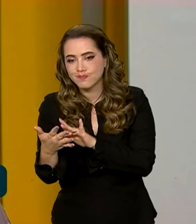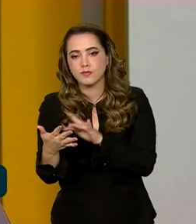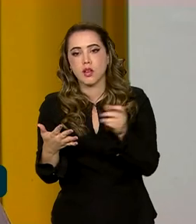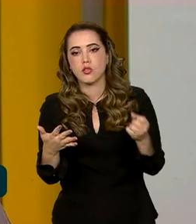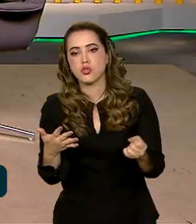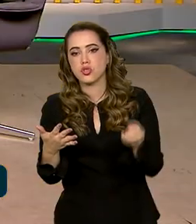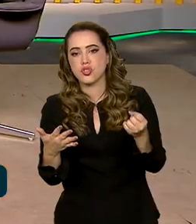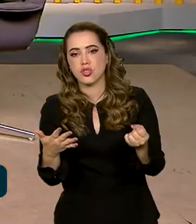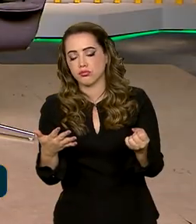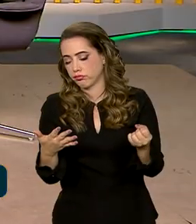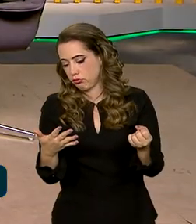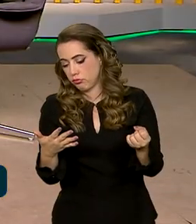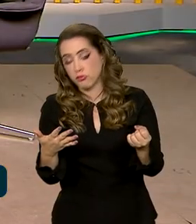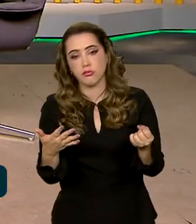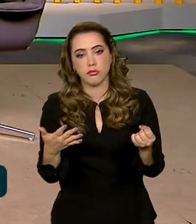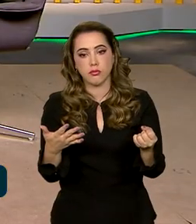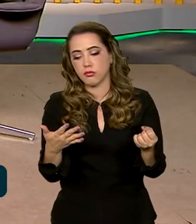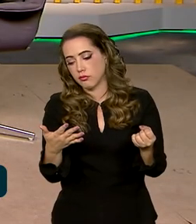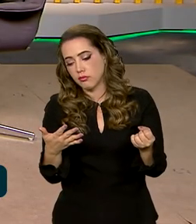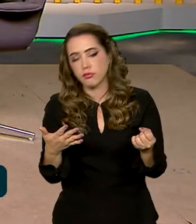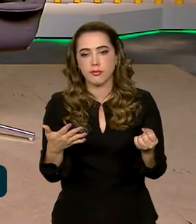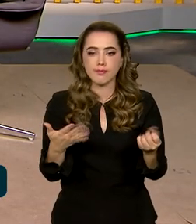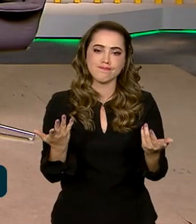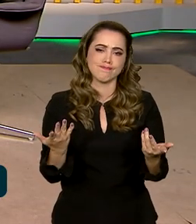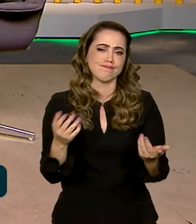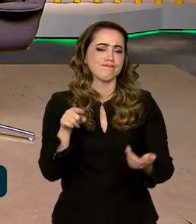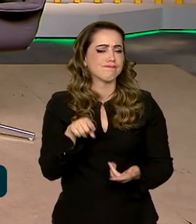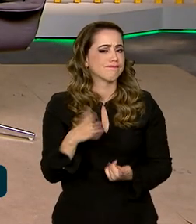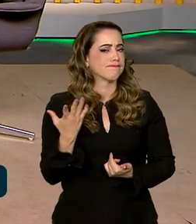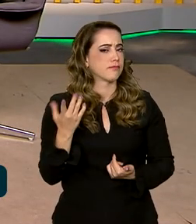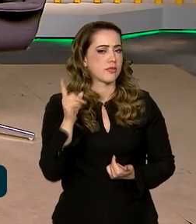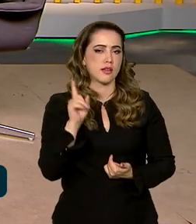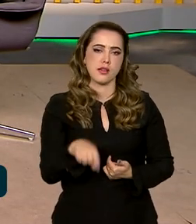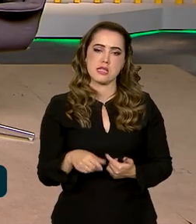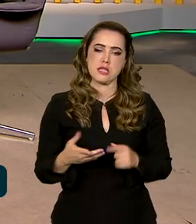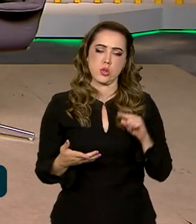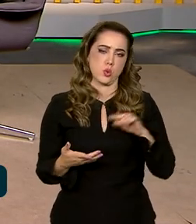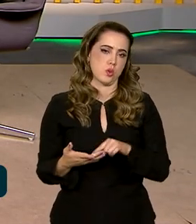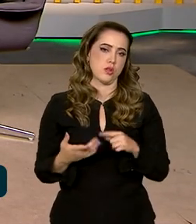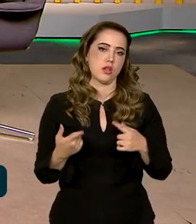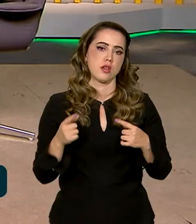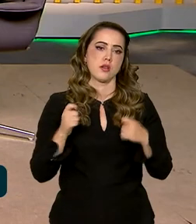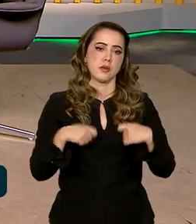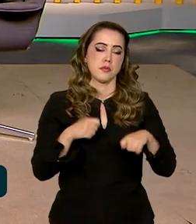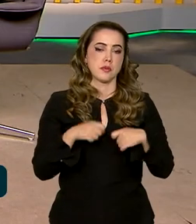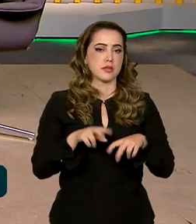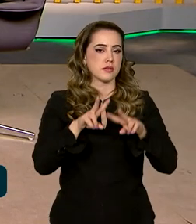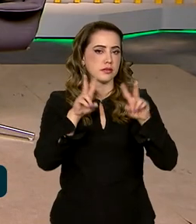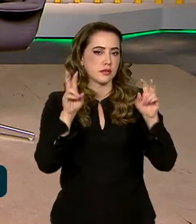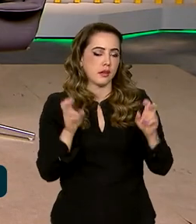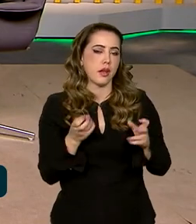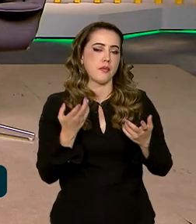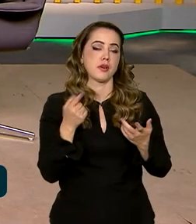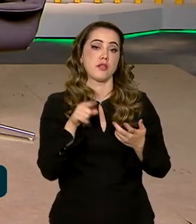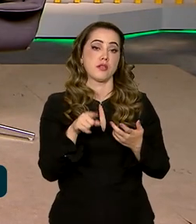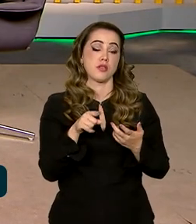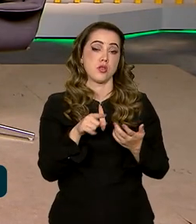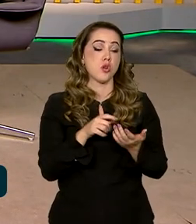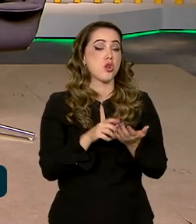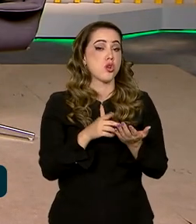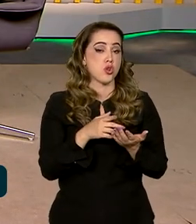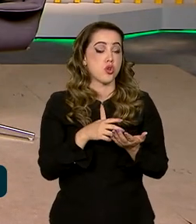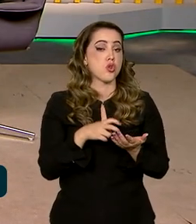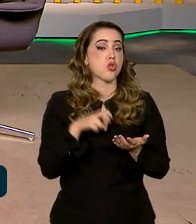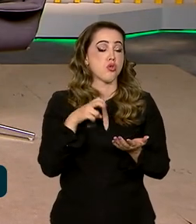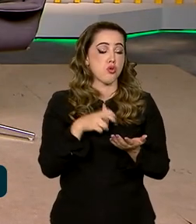muito grande. O uso do celular ao volante, ele tem que ser tratado como uma infração, assim,